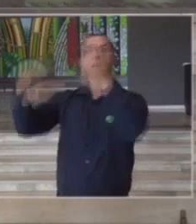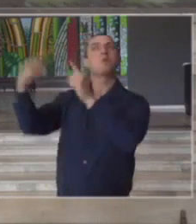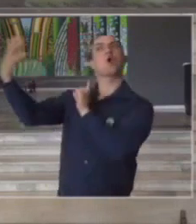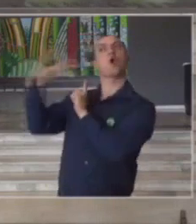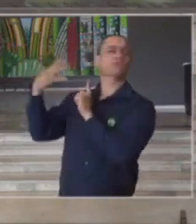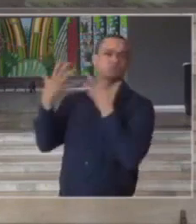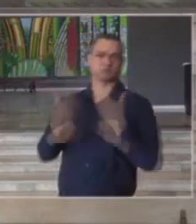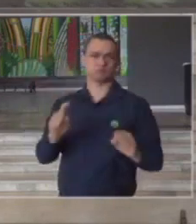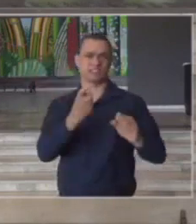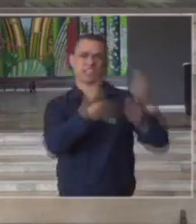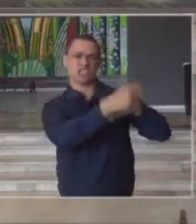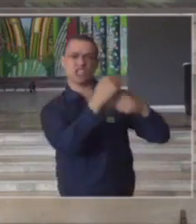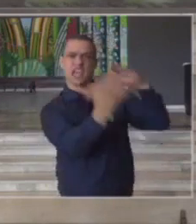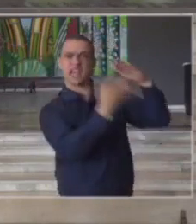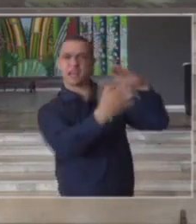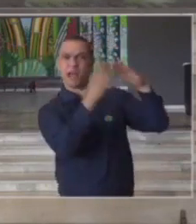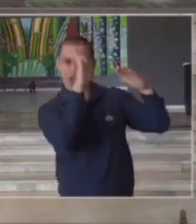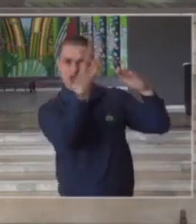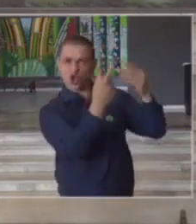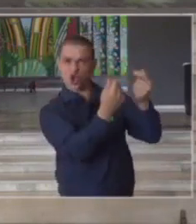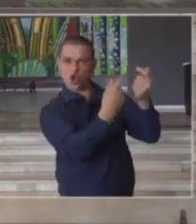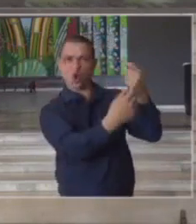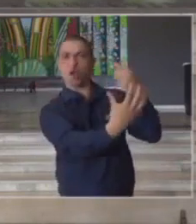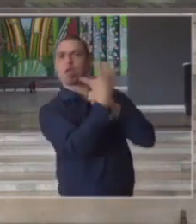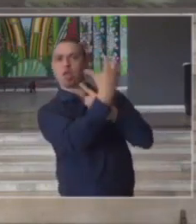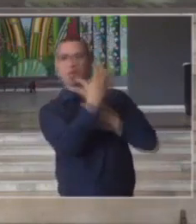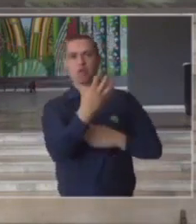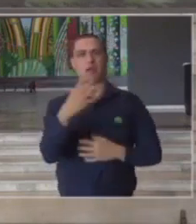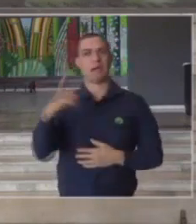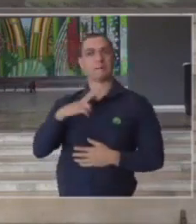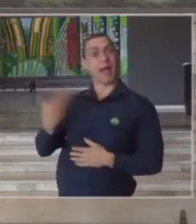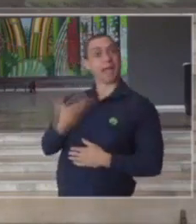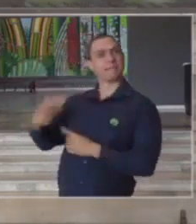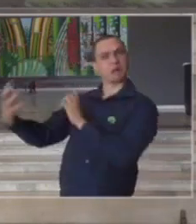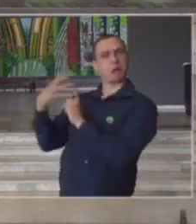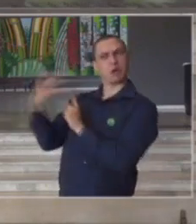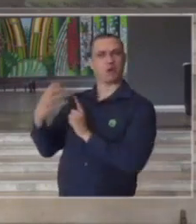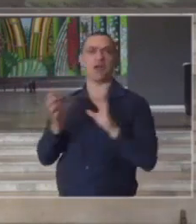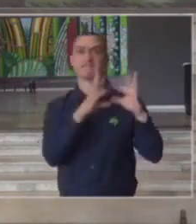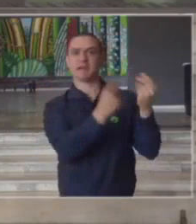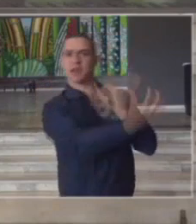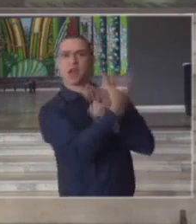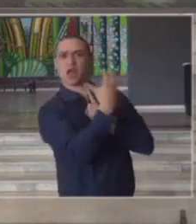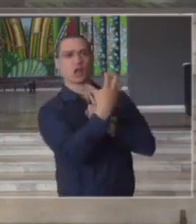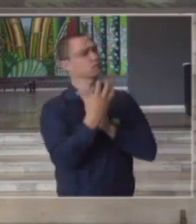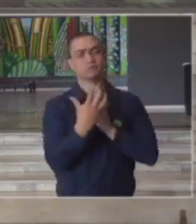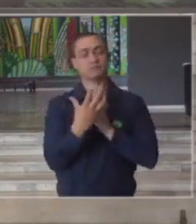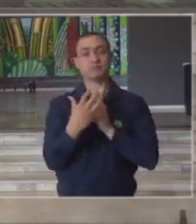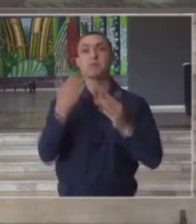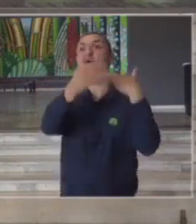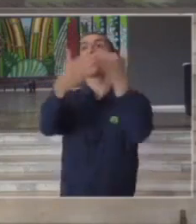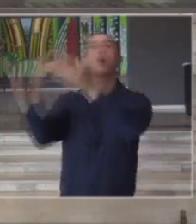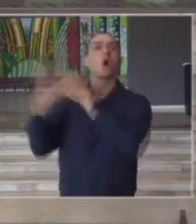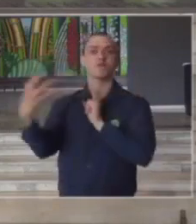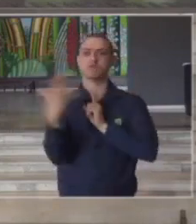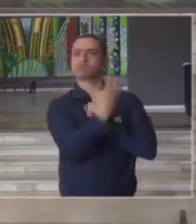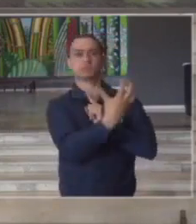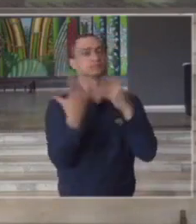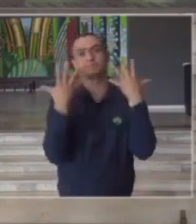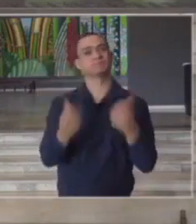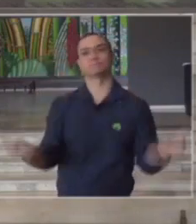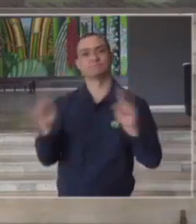comercial empresarial pessoal de amigos de familiares ou de quem quer que seja